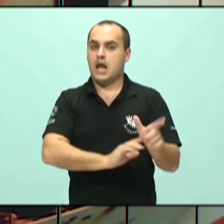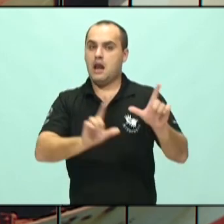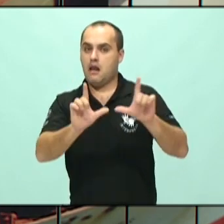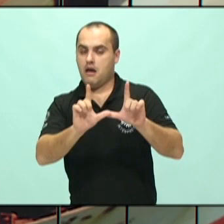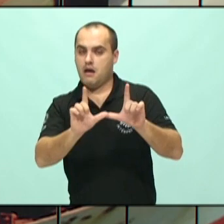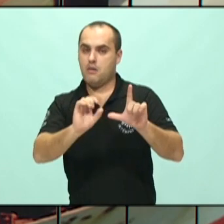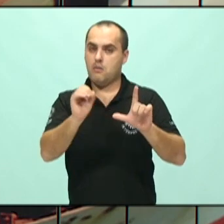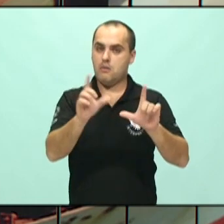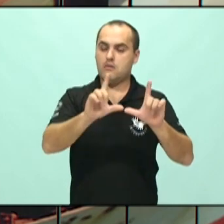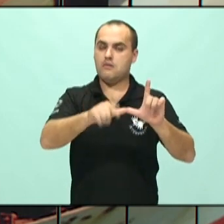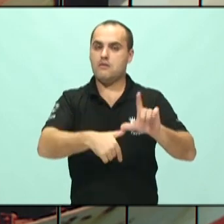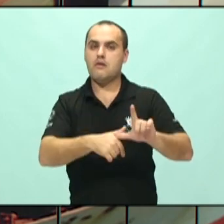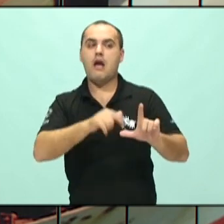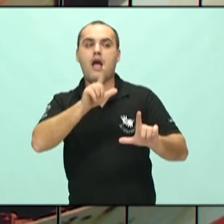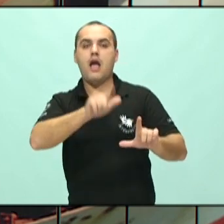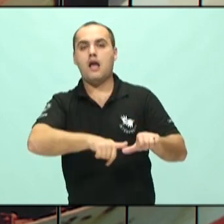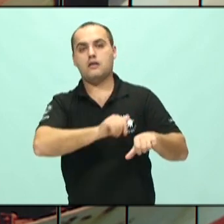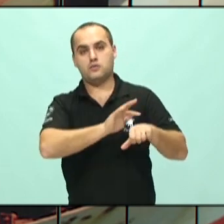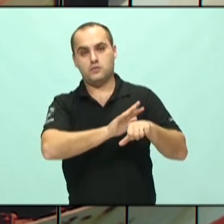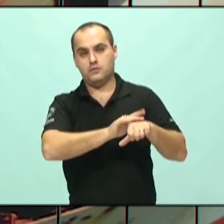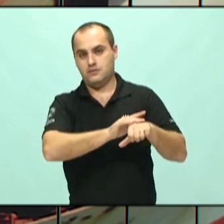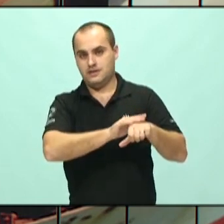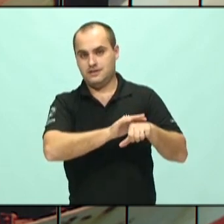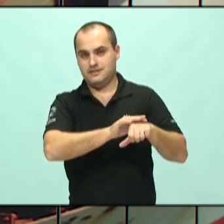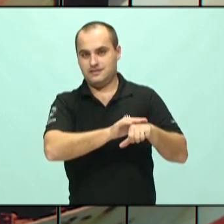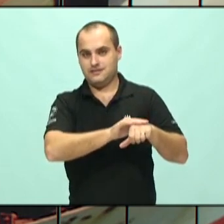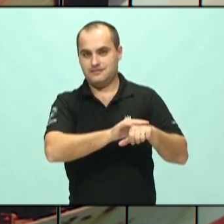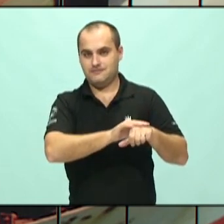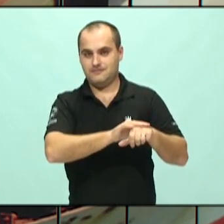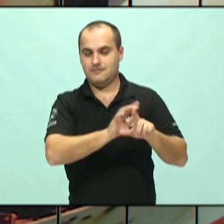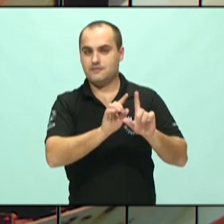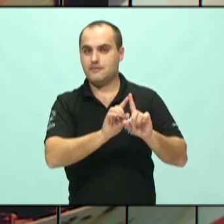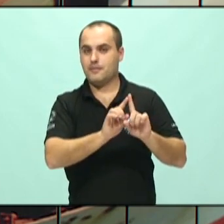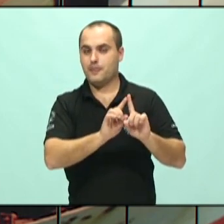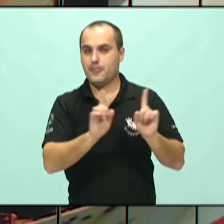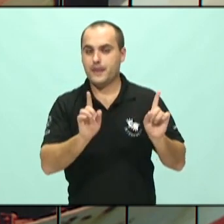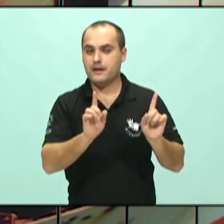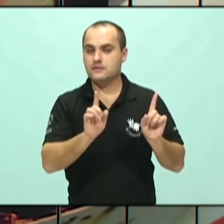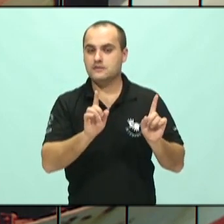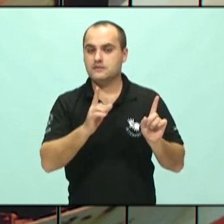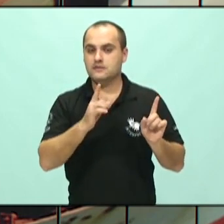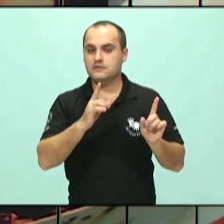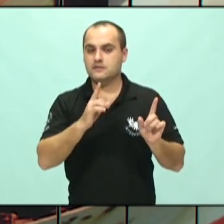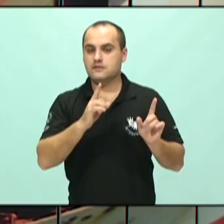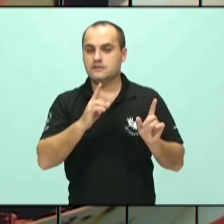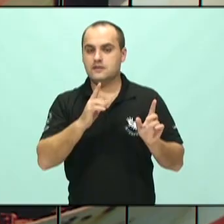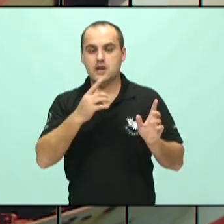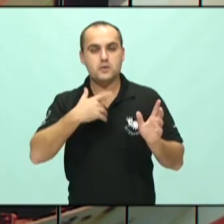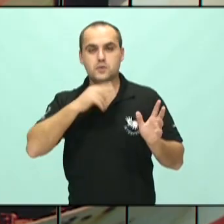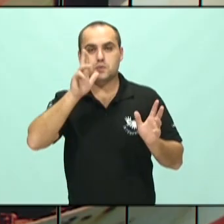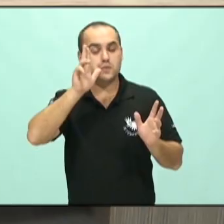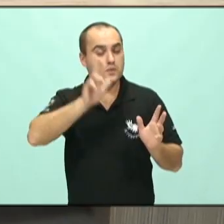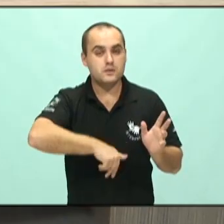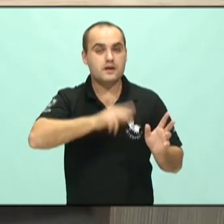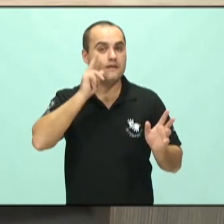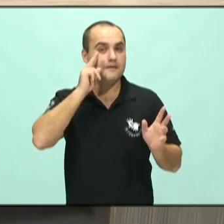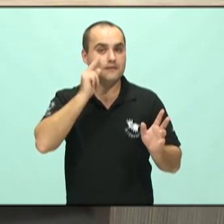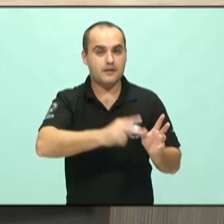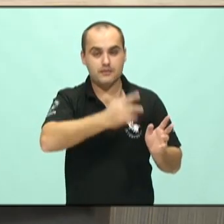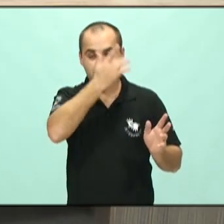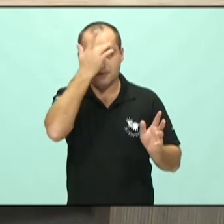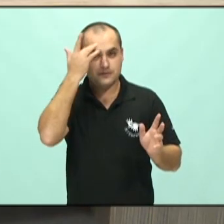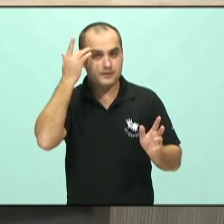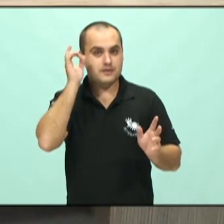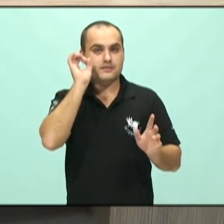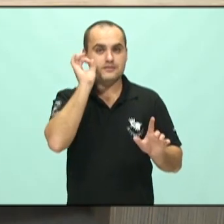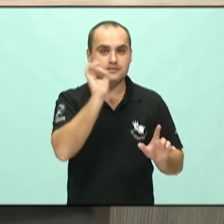dependência química como doença. Mas eu confesso para você que eu nunca vi um paciente apenas dependente químico. Geralmente você vê